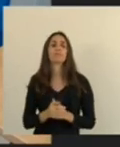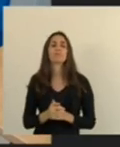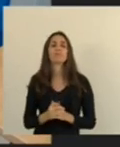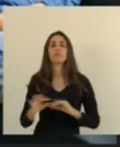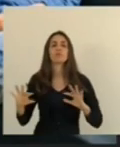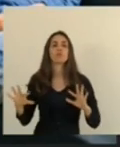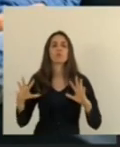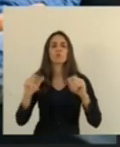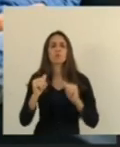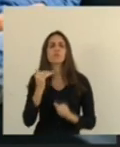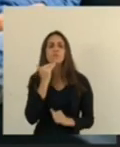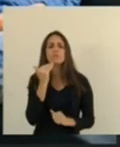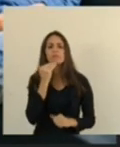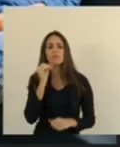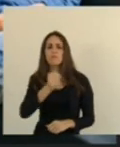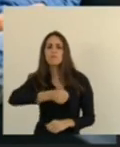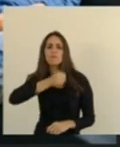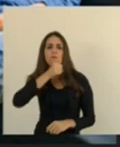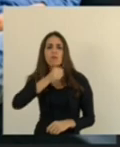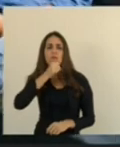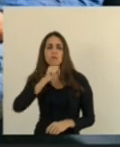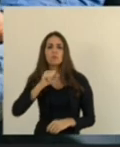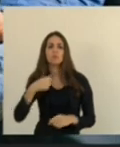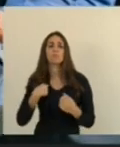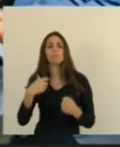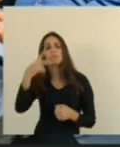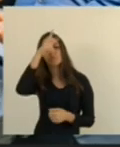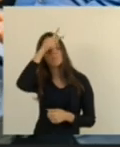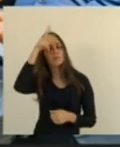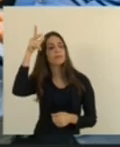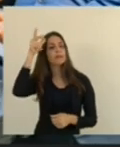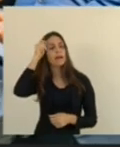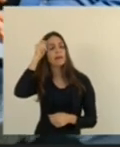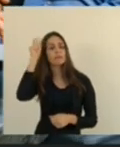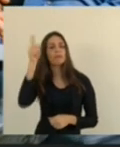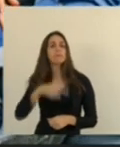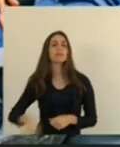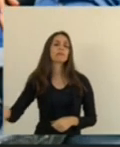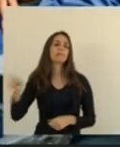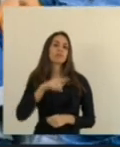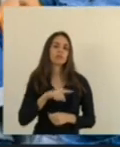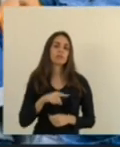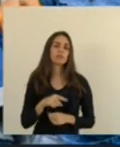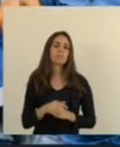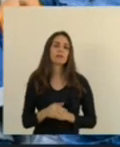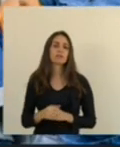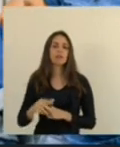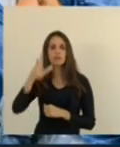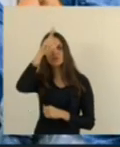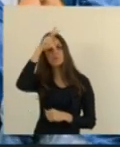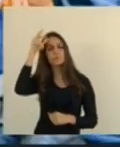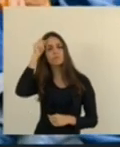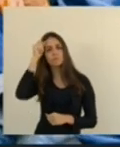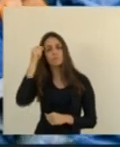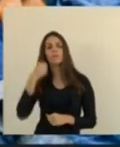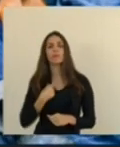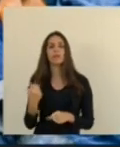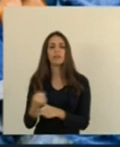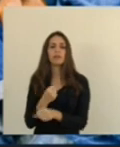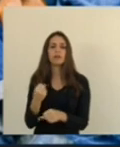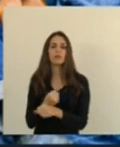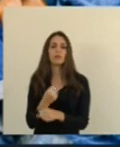tudo sucateado. O prefeito Lastene pegou essas escolas sucateadas.